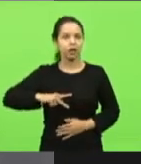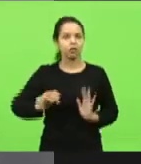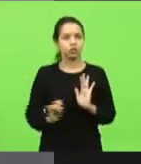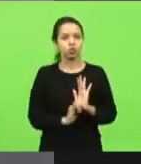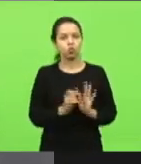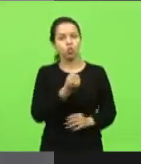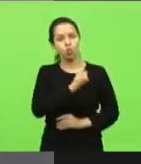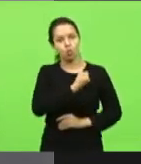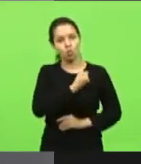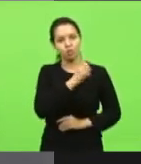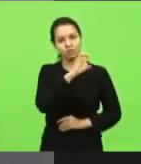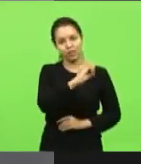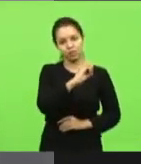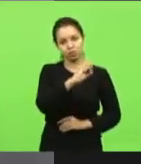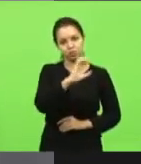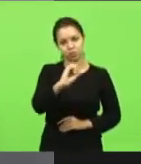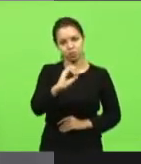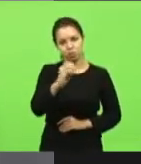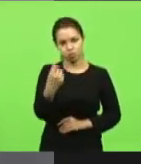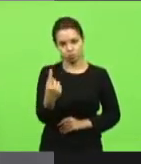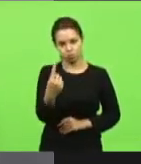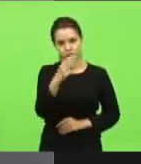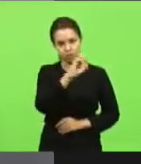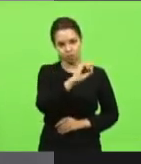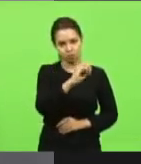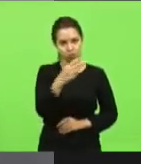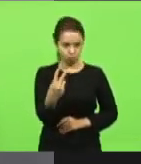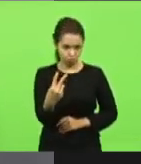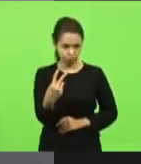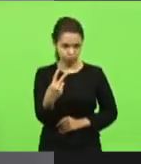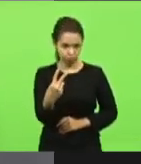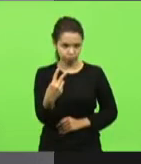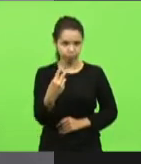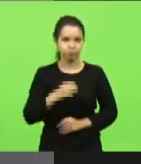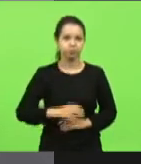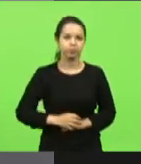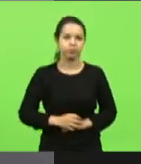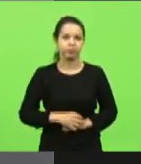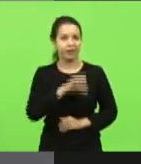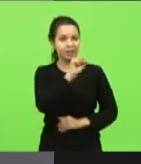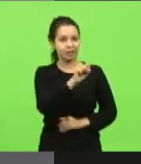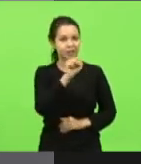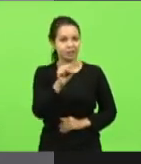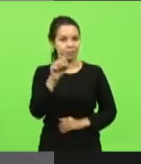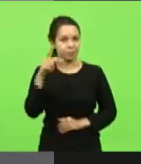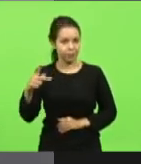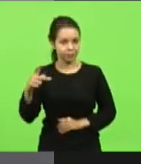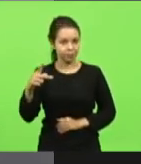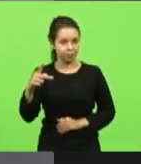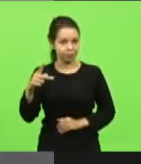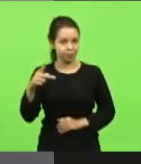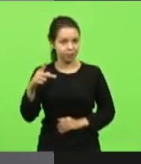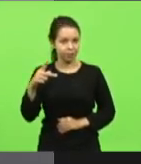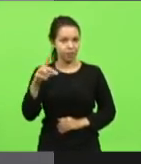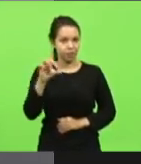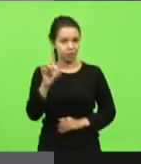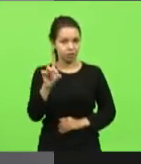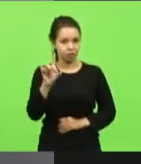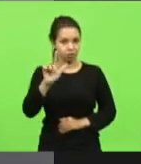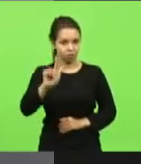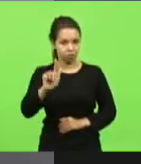001 e 02 SSP DGPC